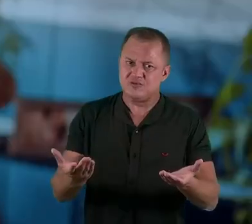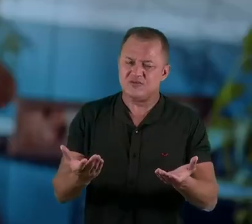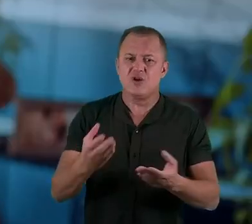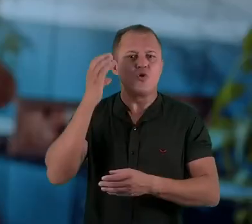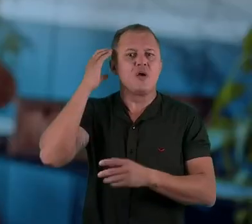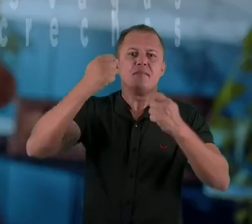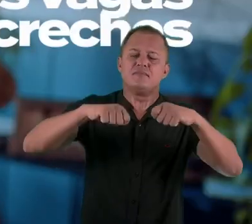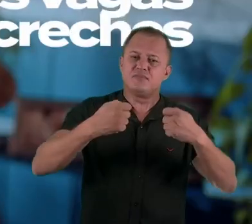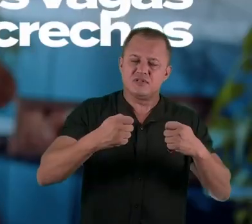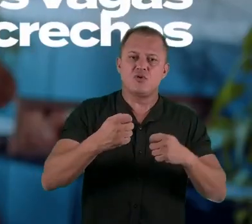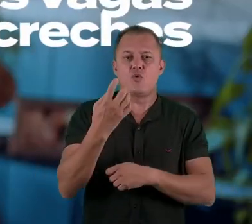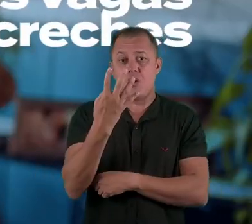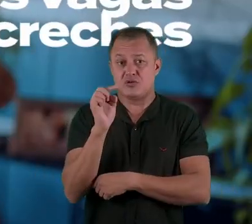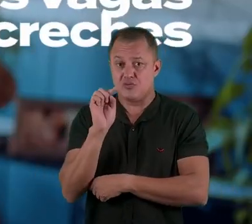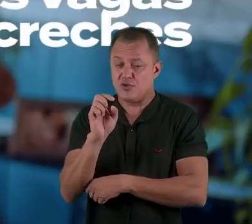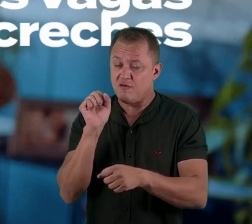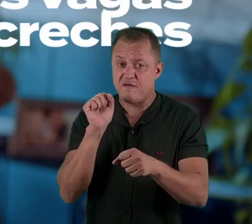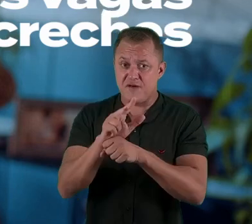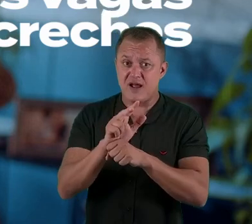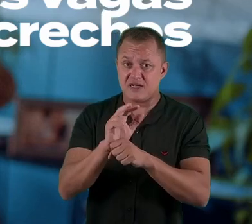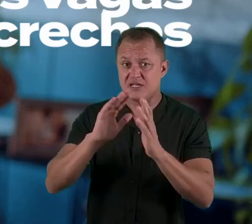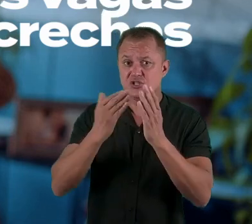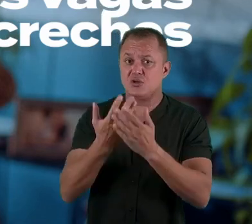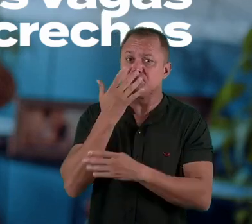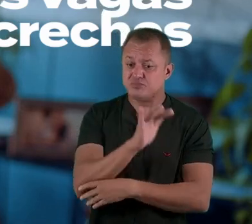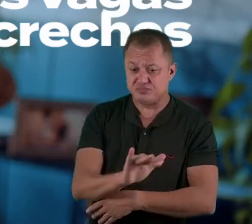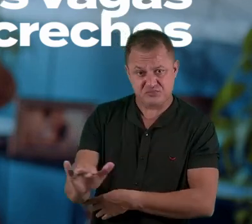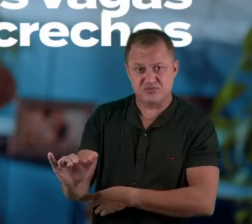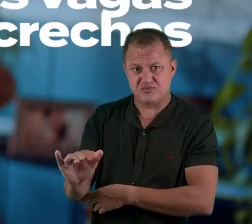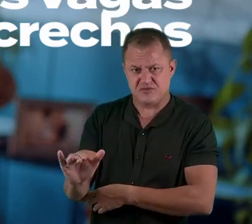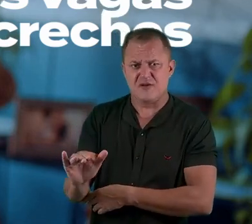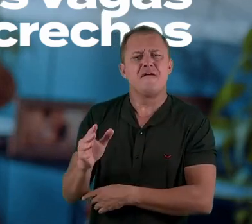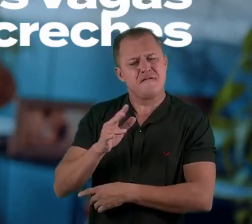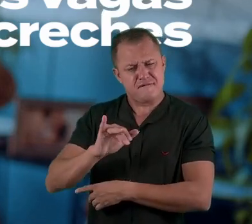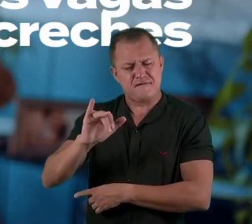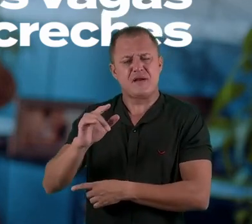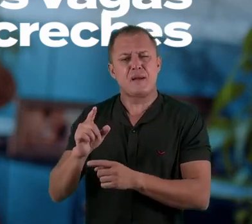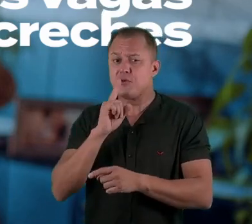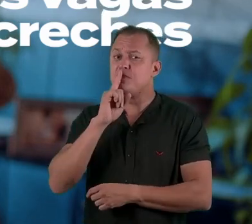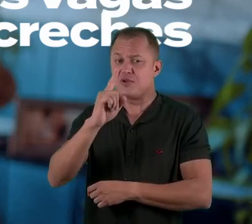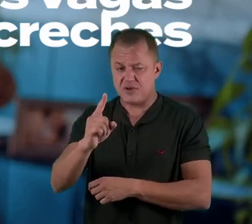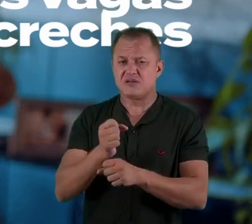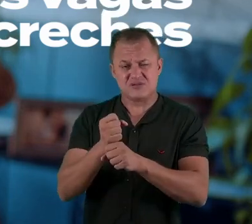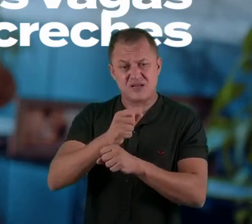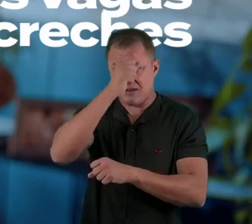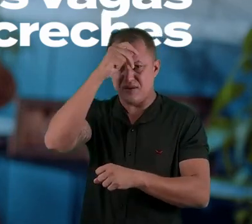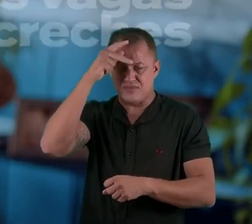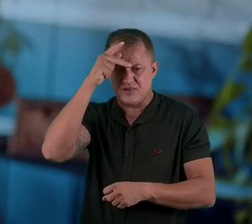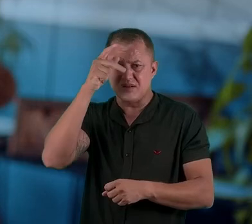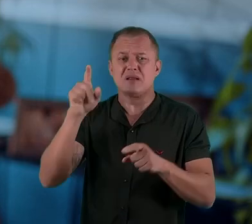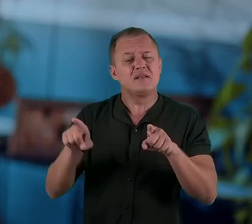Cuiabá precisa de 4 mil novas vagas em creches. Vamos resolver isso no primeiro ano de governo,